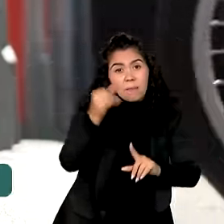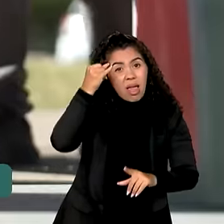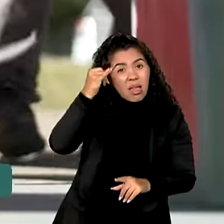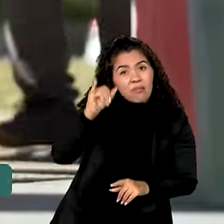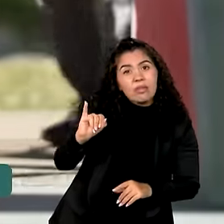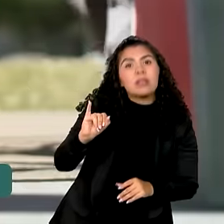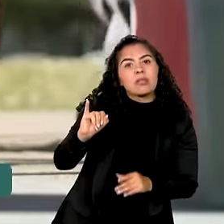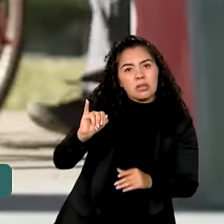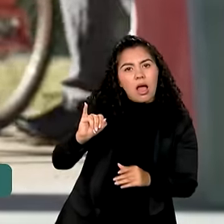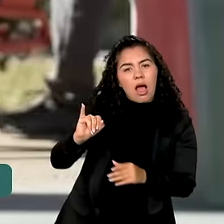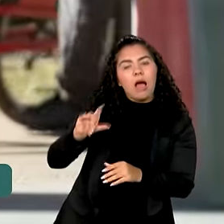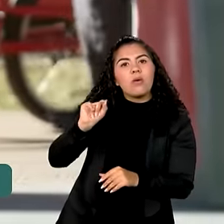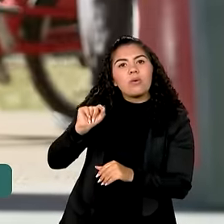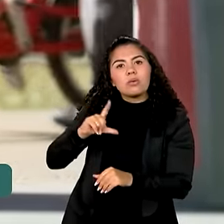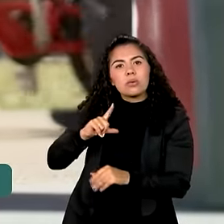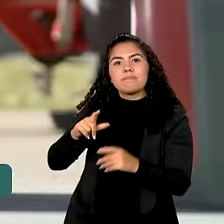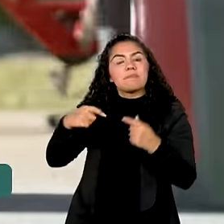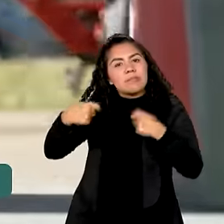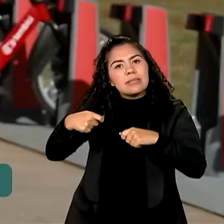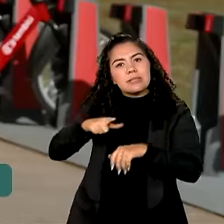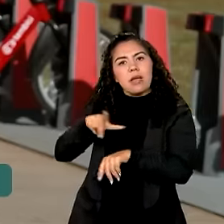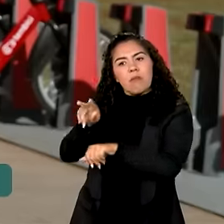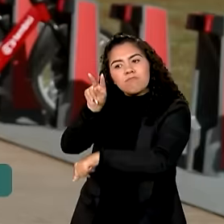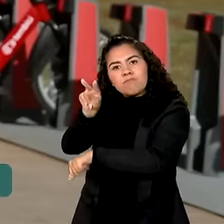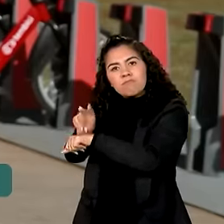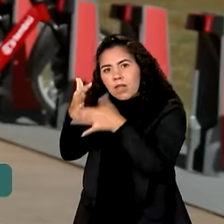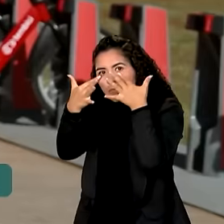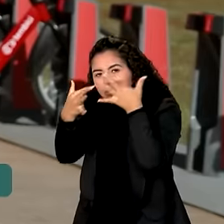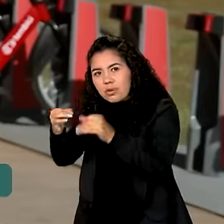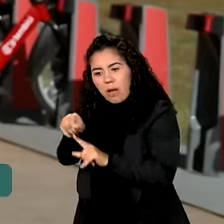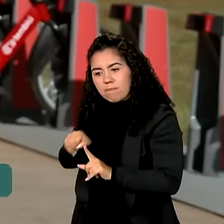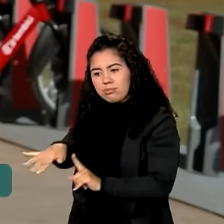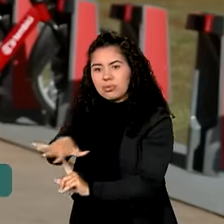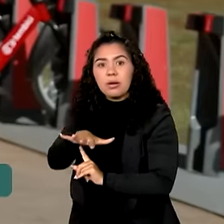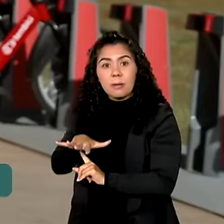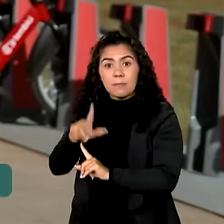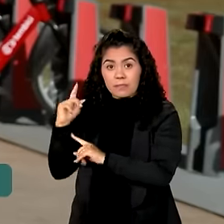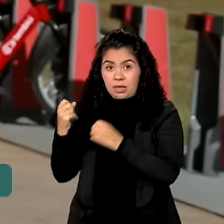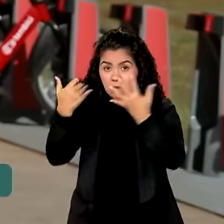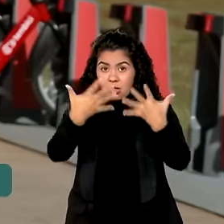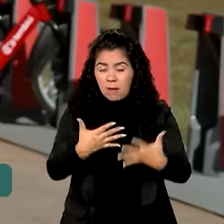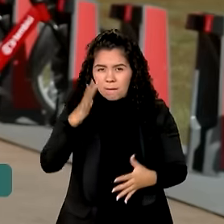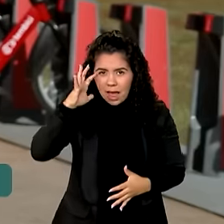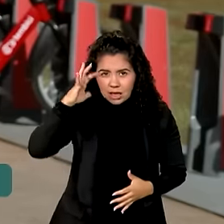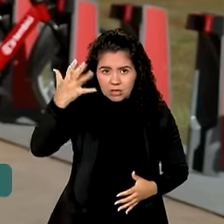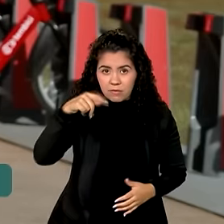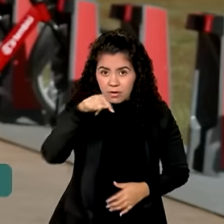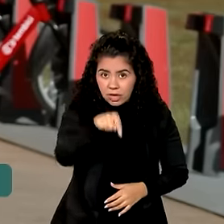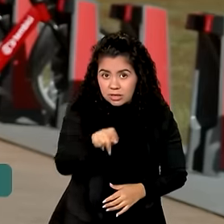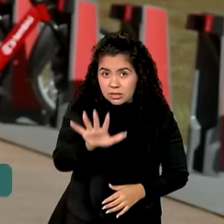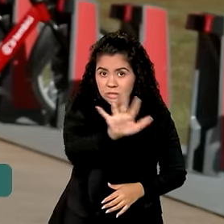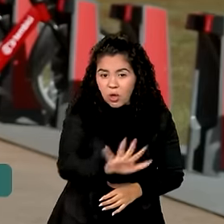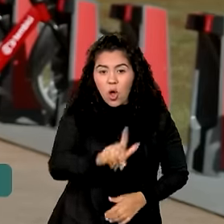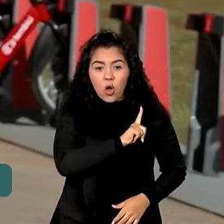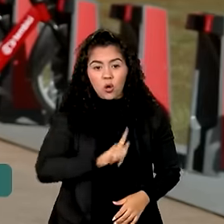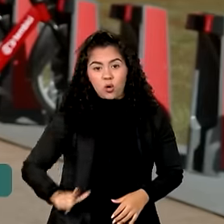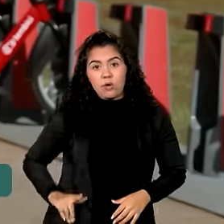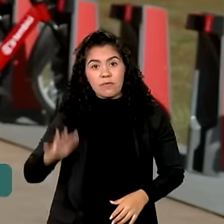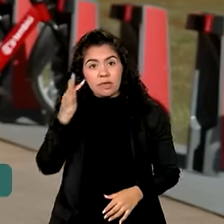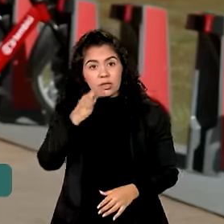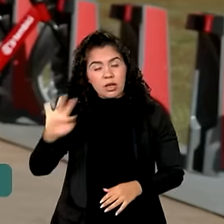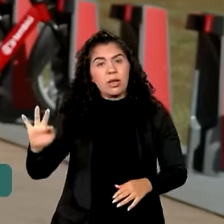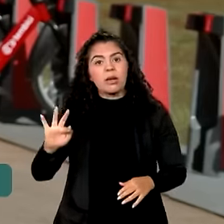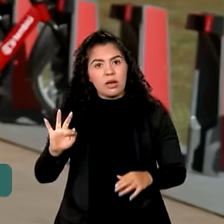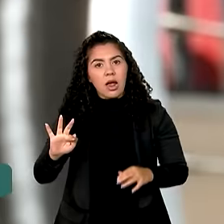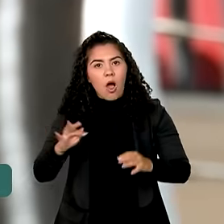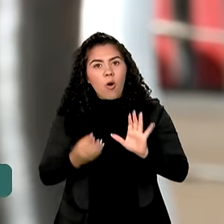de lado a preservação do meio ambiente. Para resolver essa equação, o governo federal criou o Plano de Transformação Ecológica.